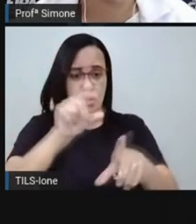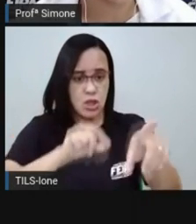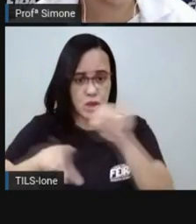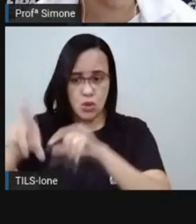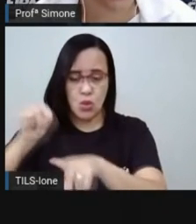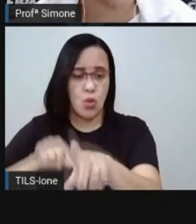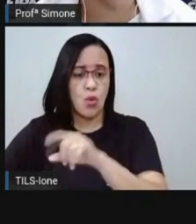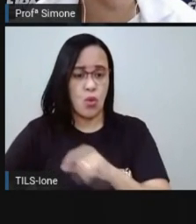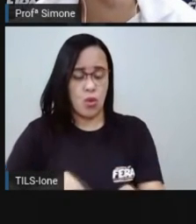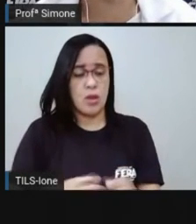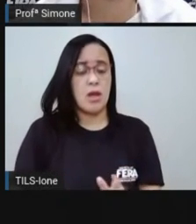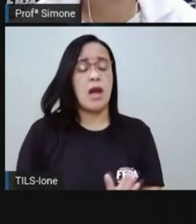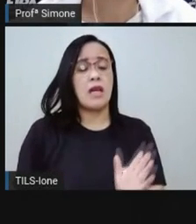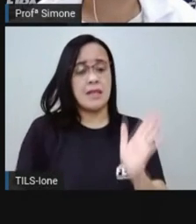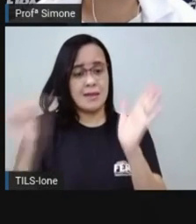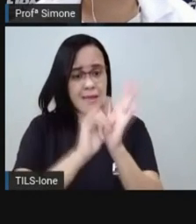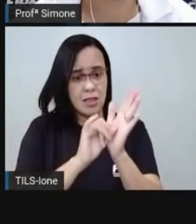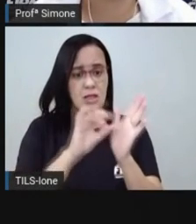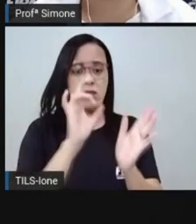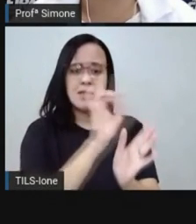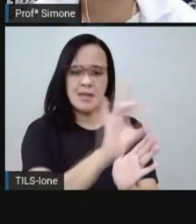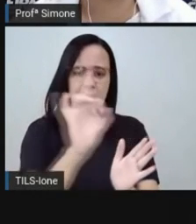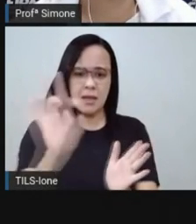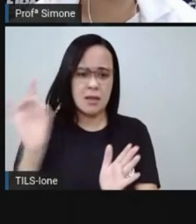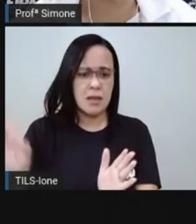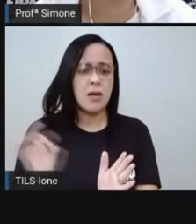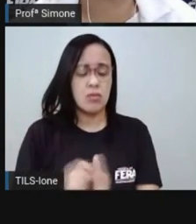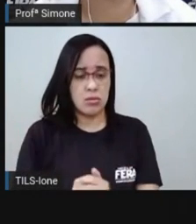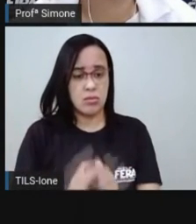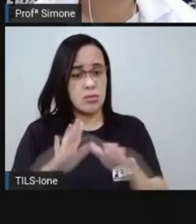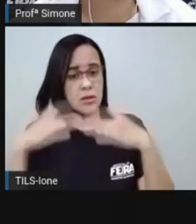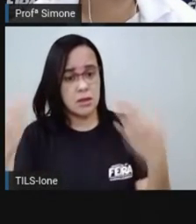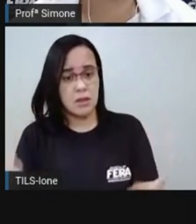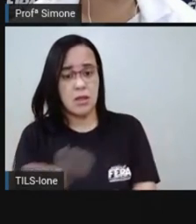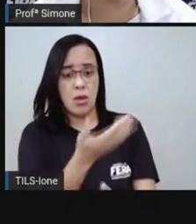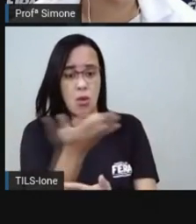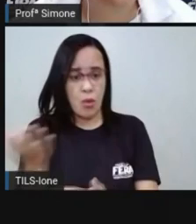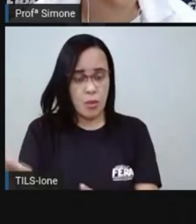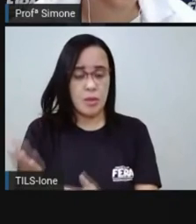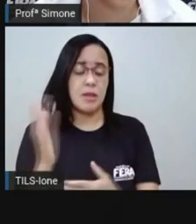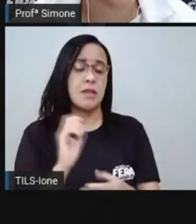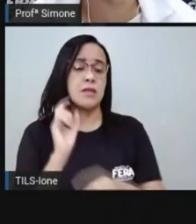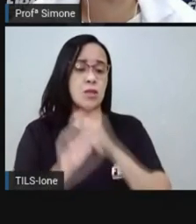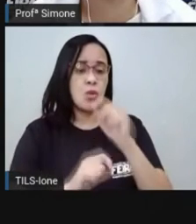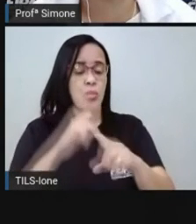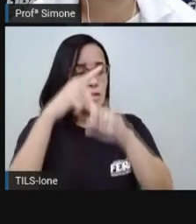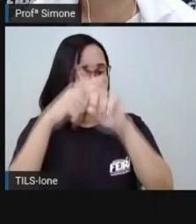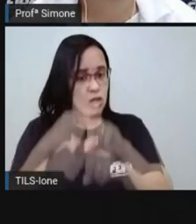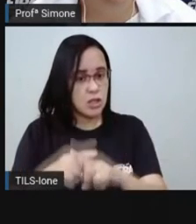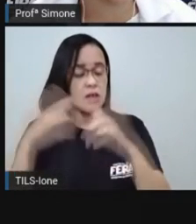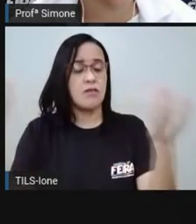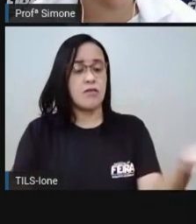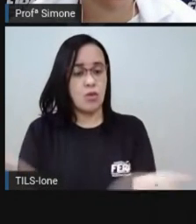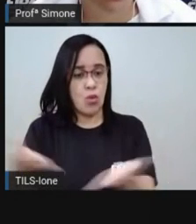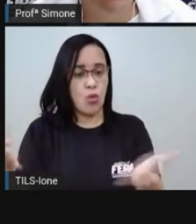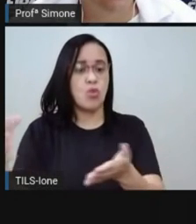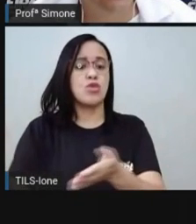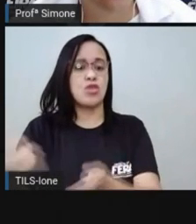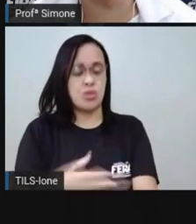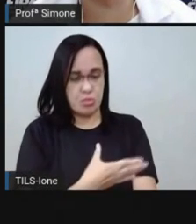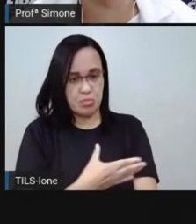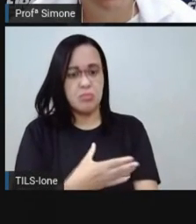e da sua identidade então esses são os desafios atuais para o exercício da cidadania e para o exercício da